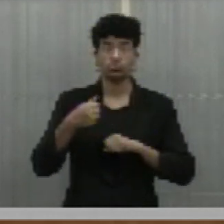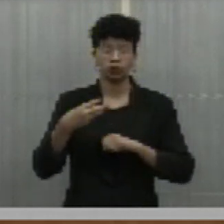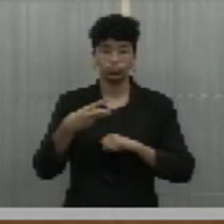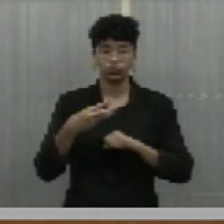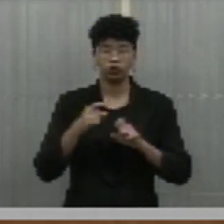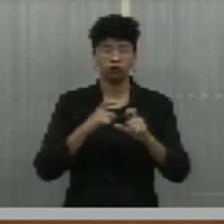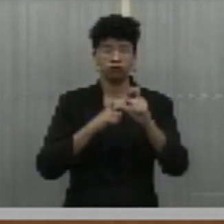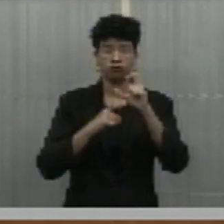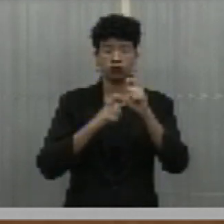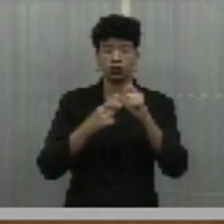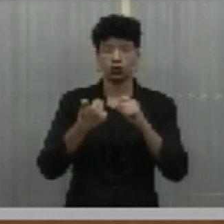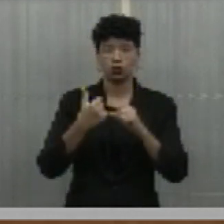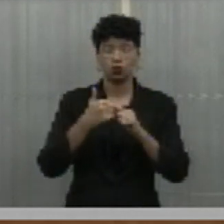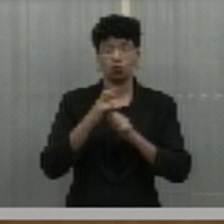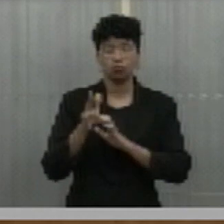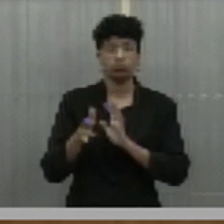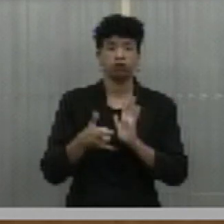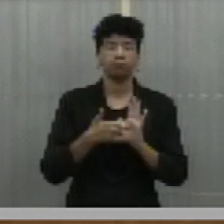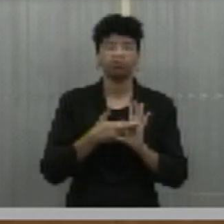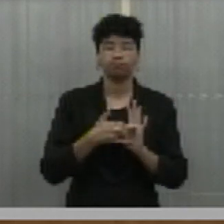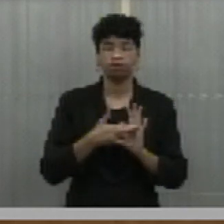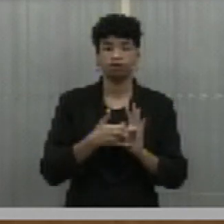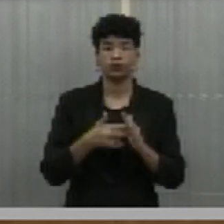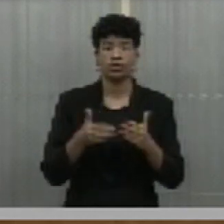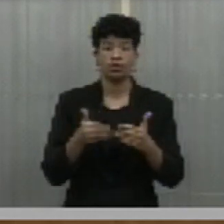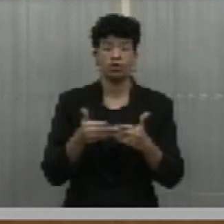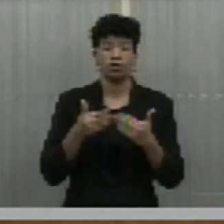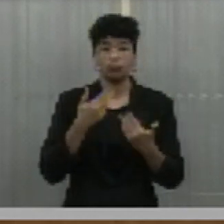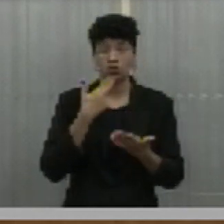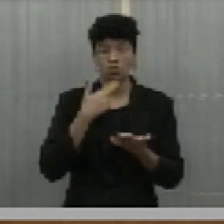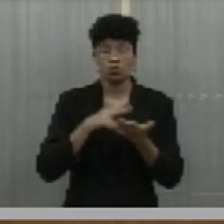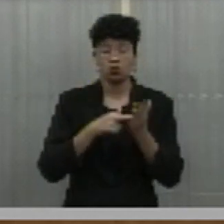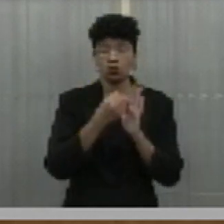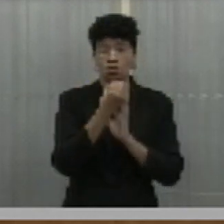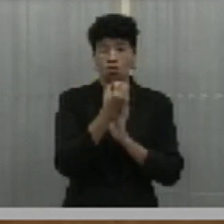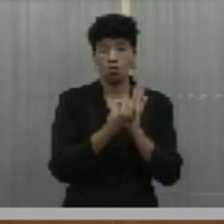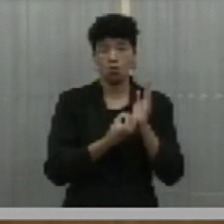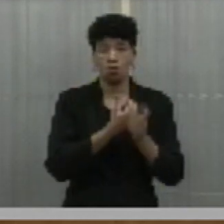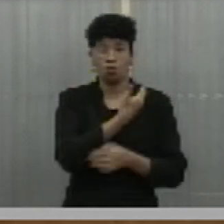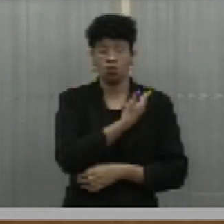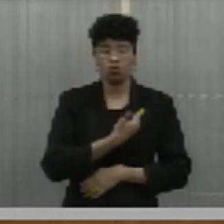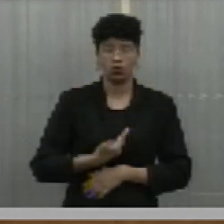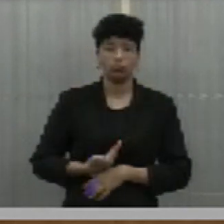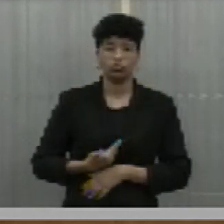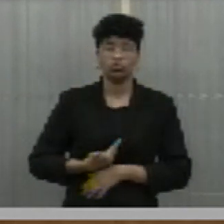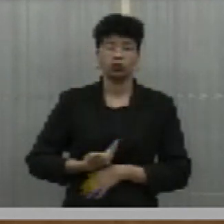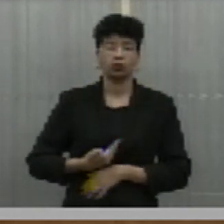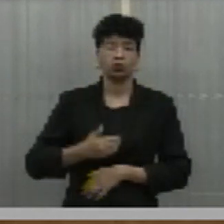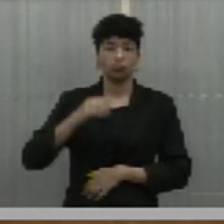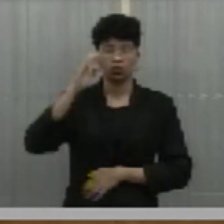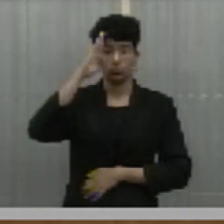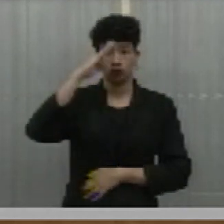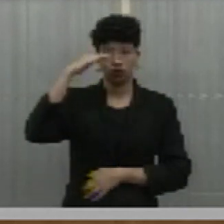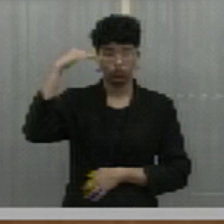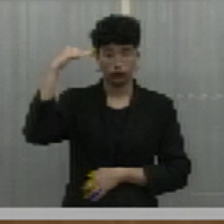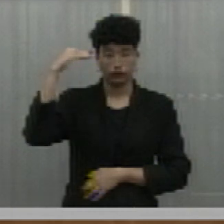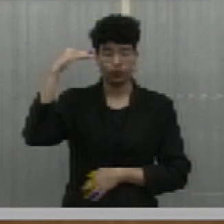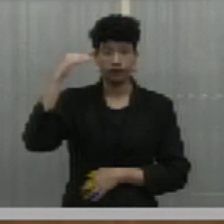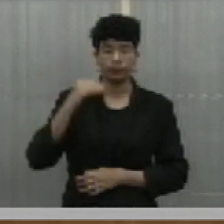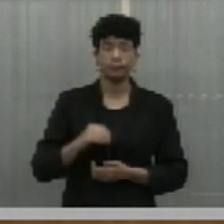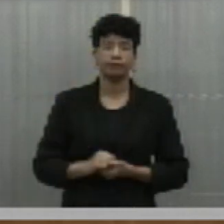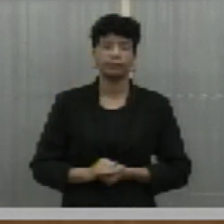inciso 11, do regimento interno desta Casa, requerer que seja encaminhado a ofício ao governador do Estado do Piauí, excelentíssimo senhor